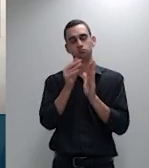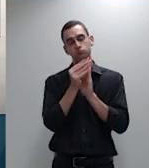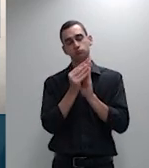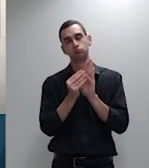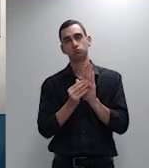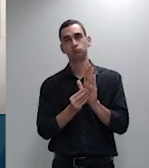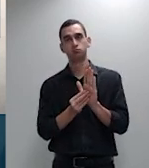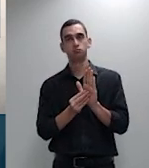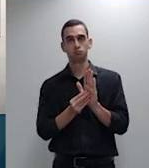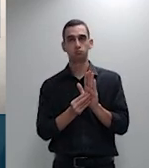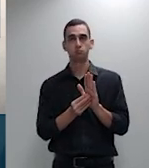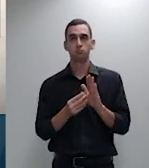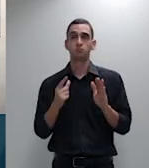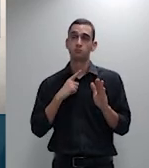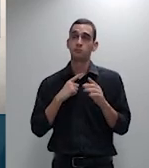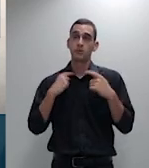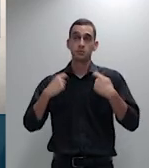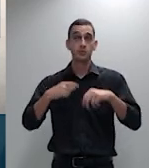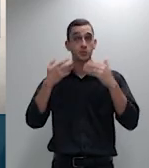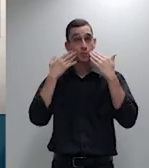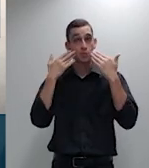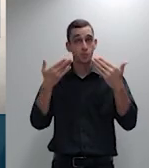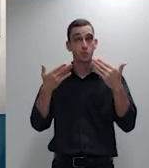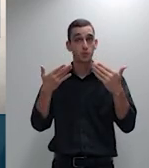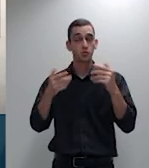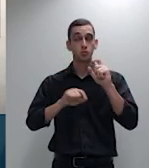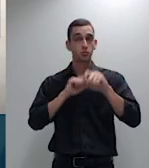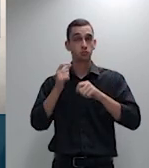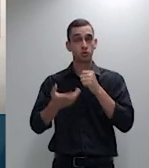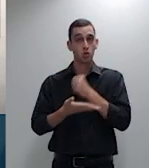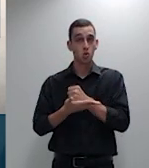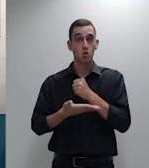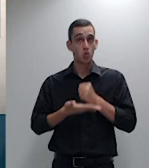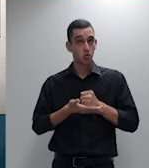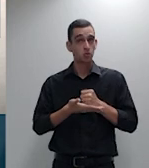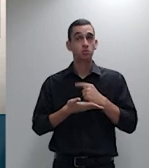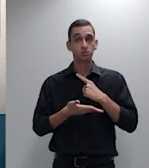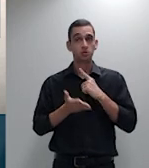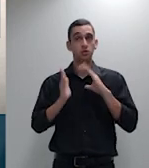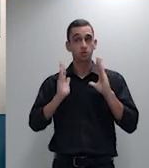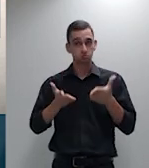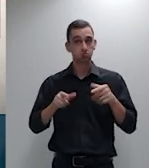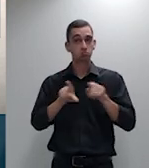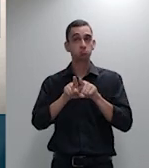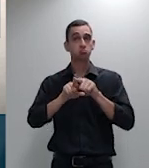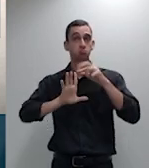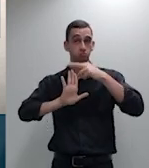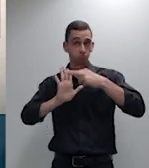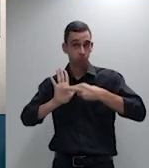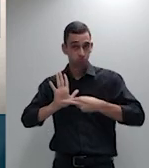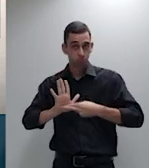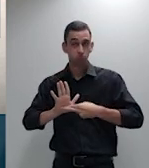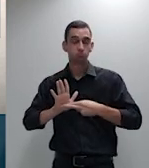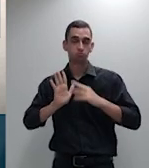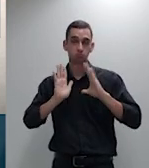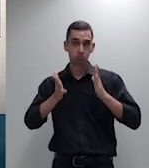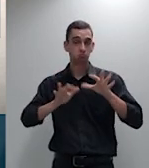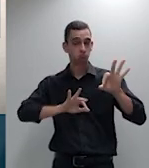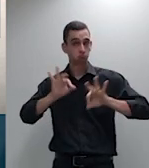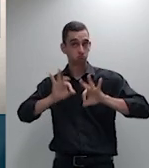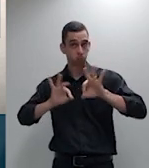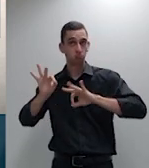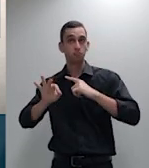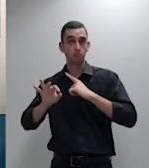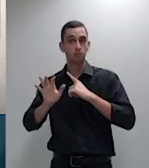contratou efetivamente que aquela regra estava informada aos seus consumidores e que a resolução 63 da